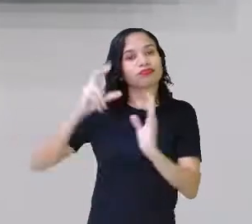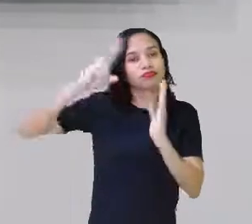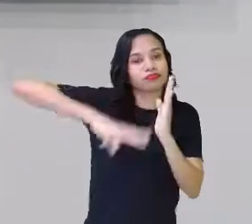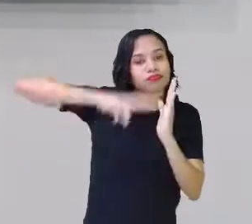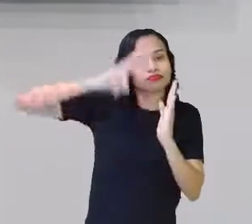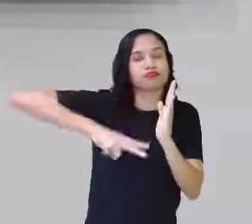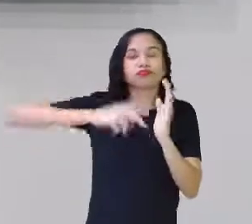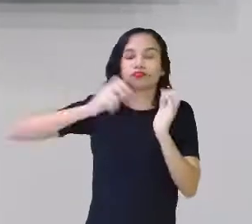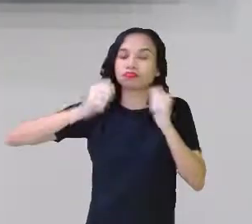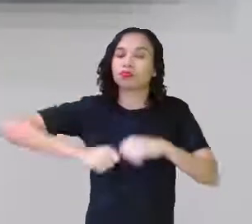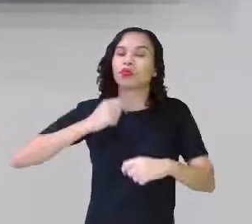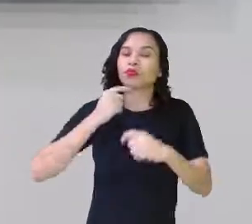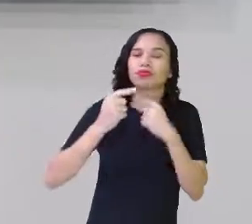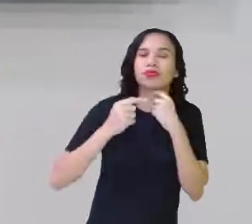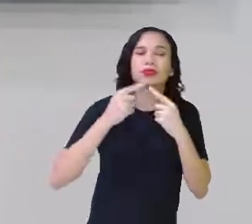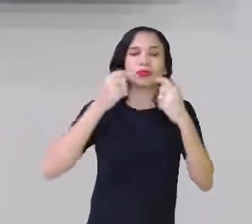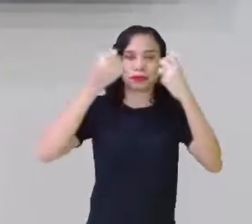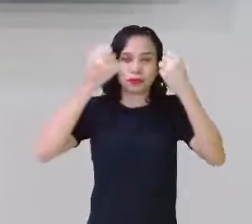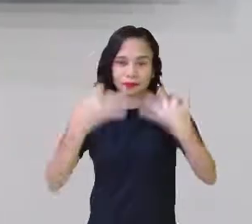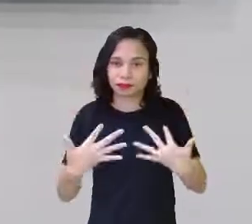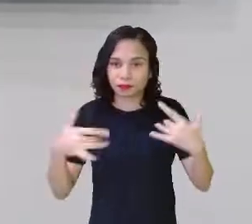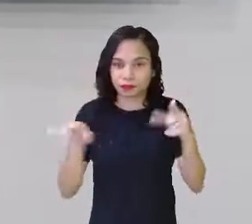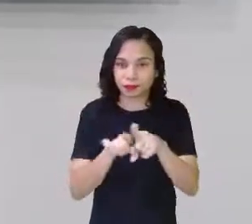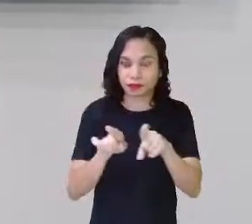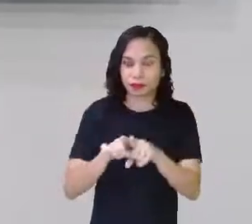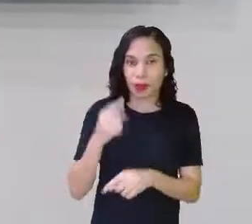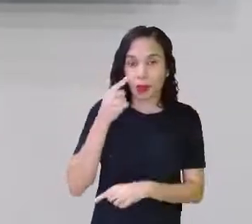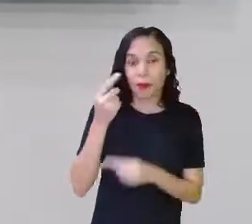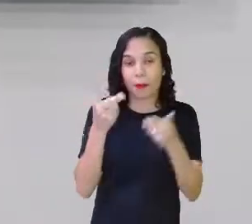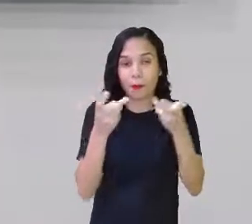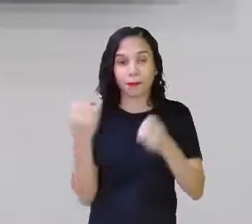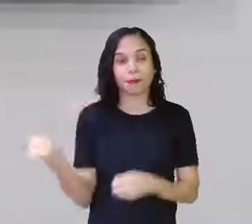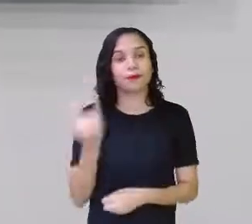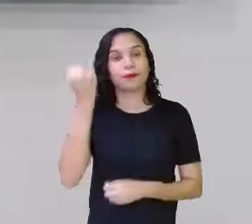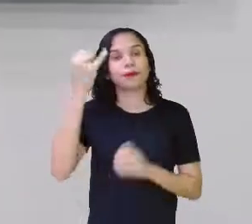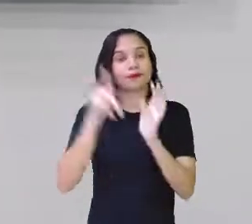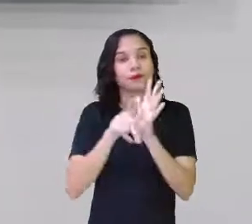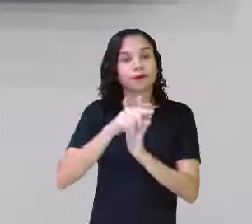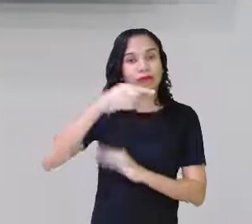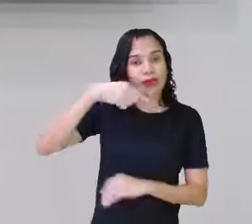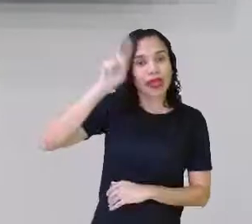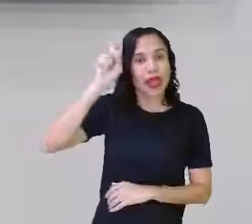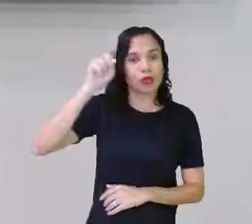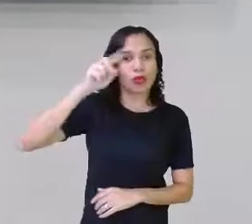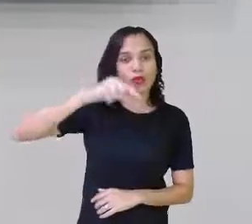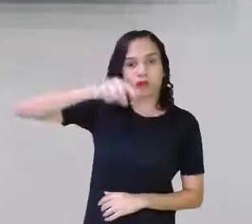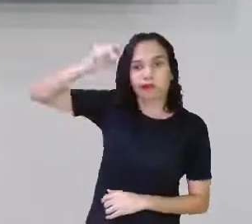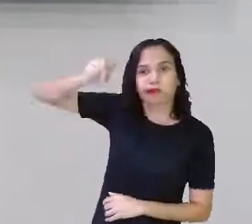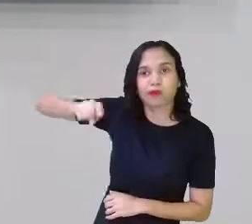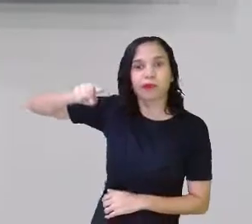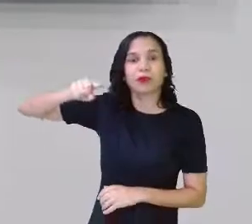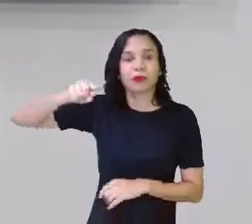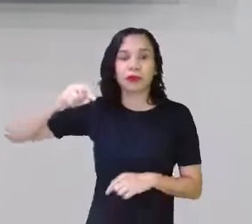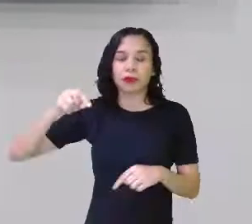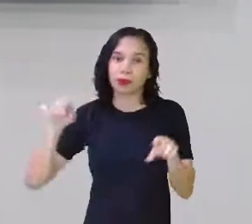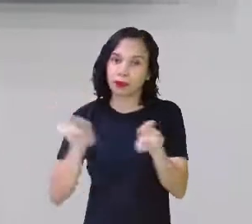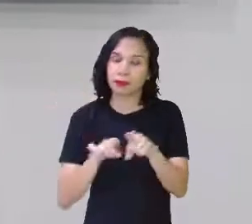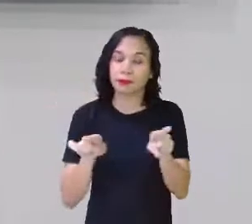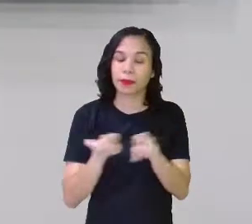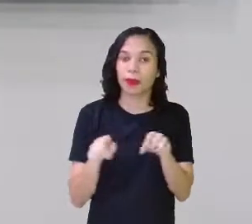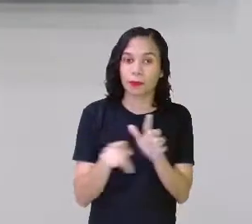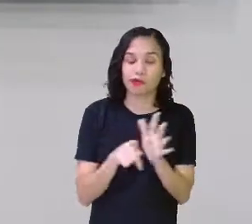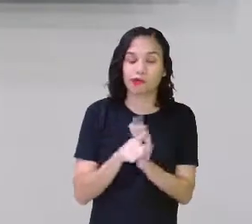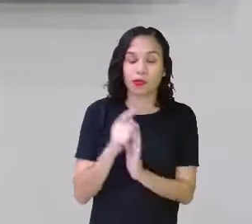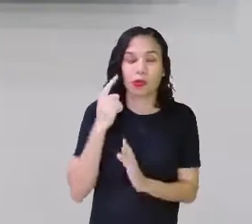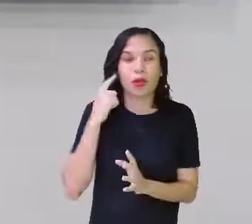tirar possíveis dúvidas. E nós vimos ontem a importância dos acentos. O acento agudo, circunflexo, que o som do